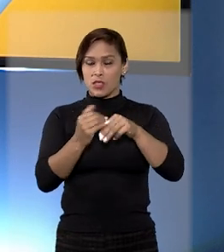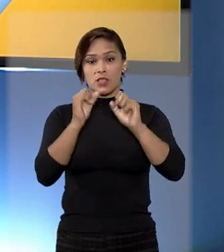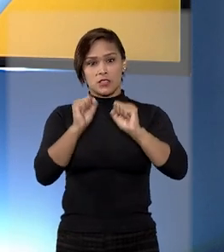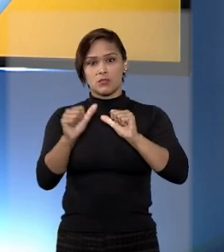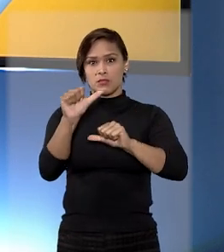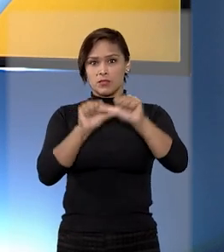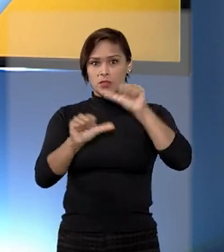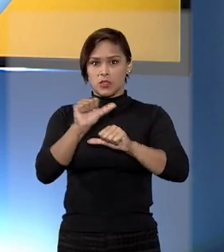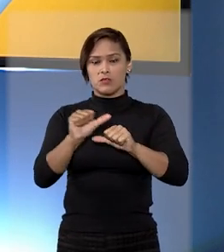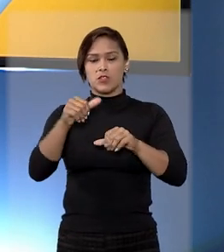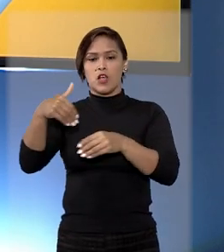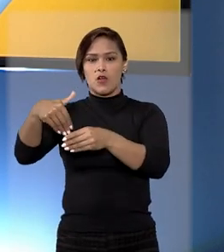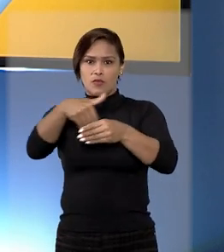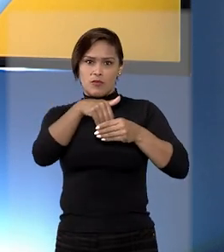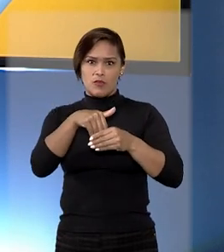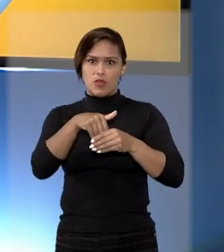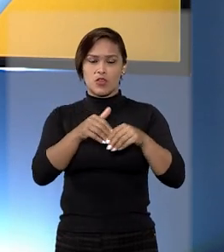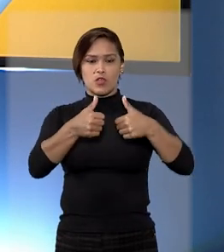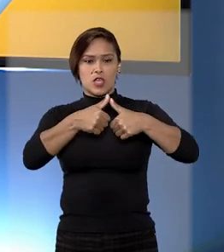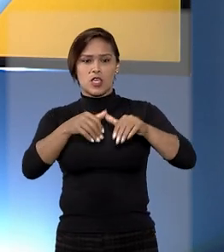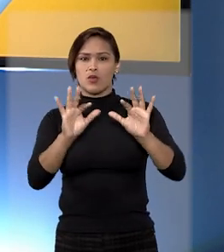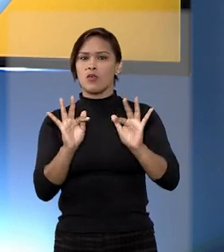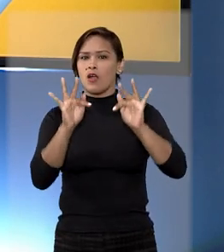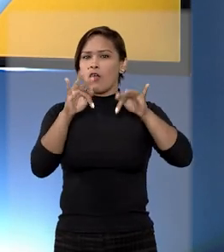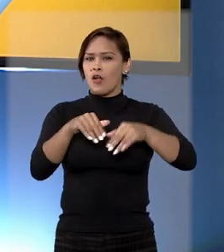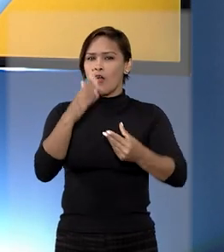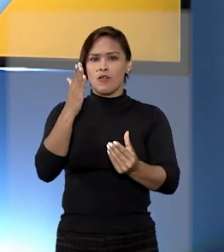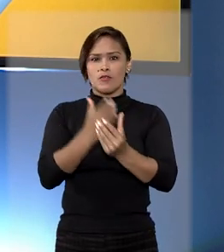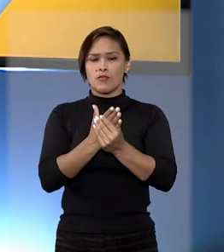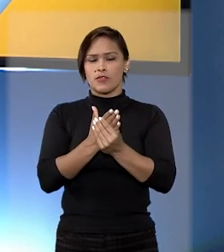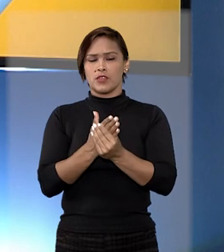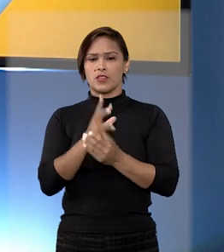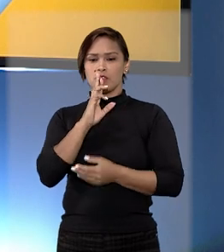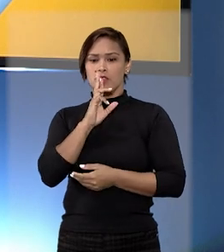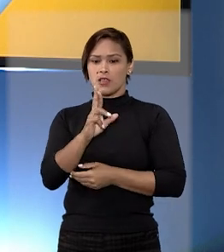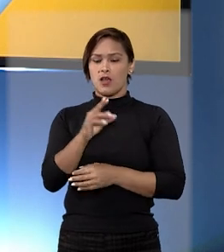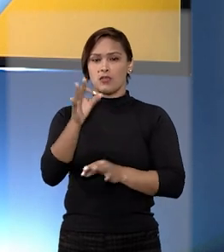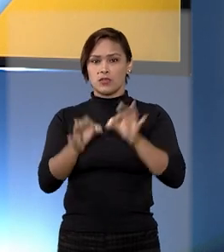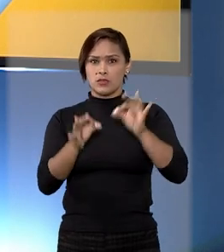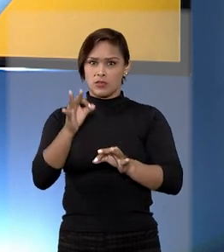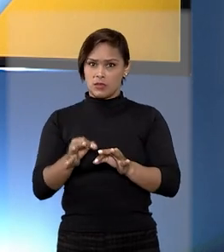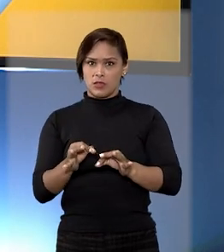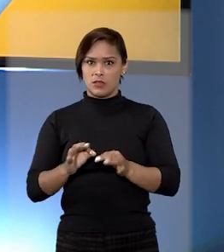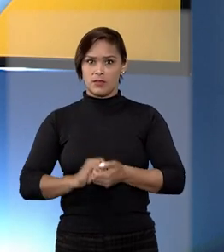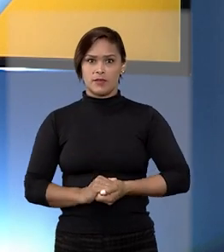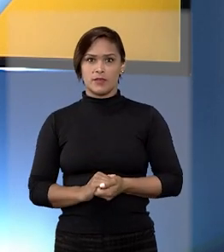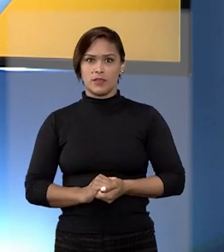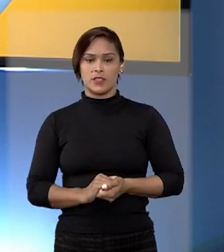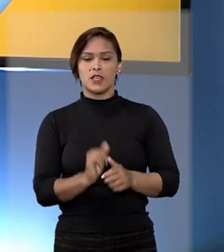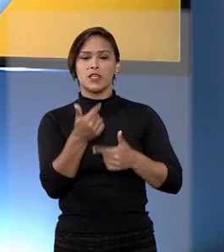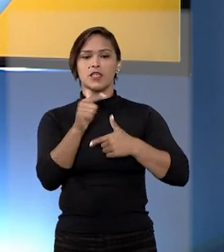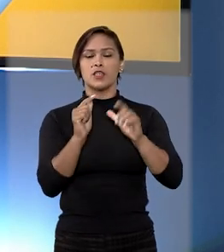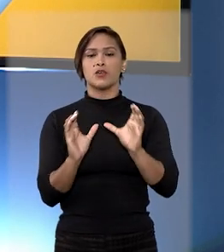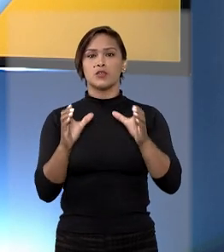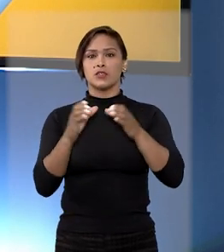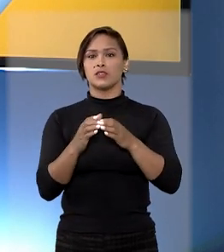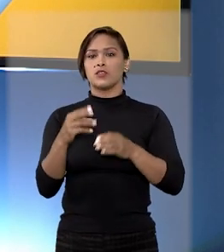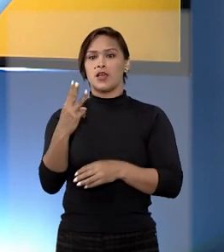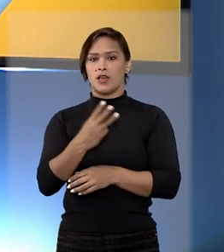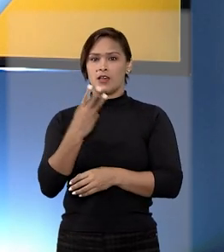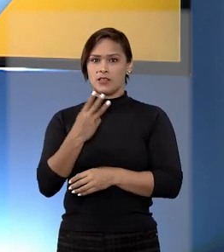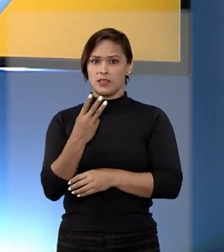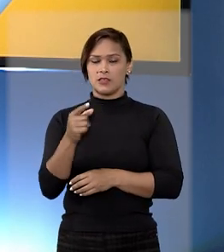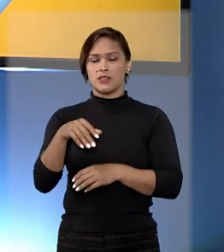ministros podem modificar seus votos enquanto não for proclamado o resultado do julgamento. E em outra turma,